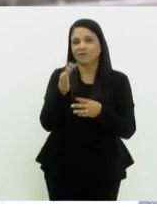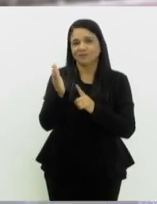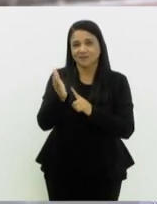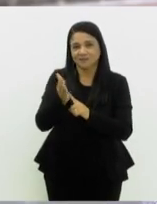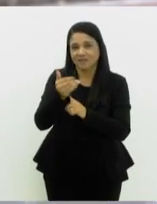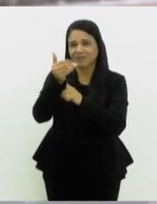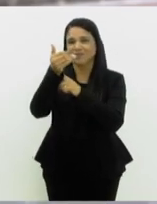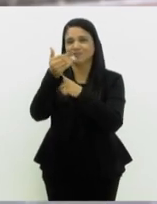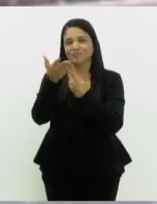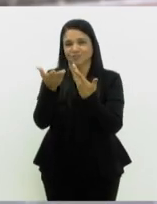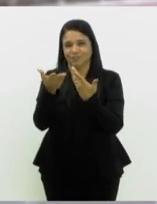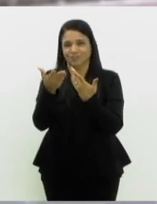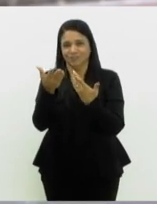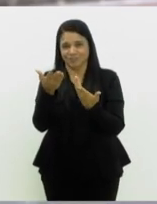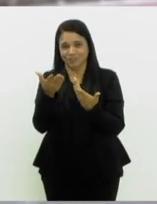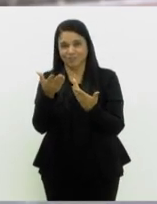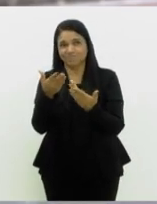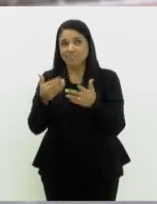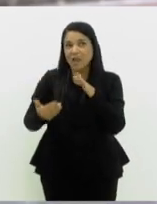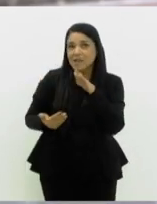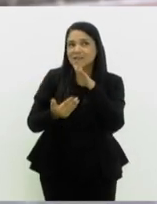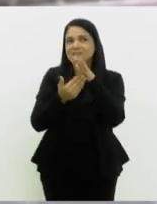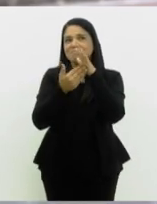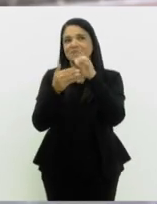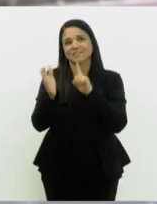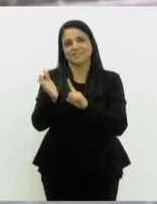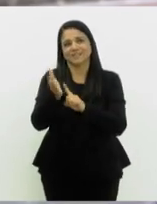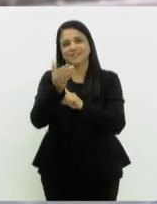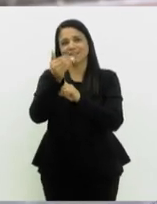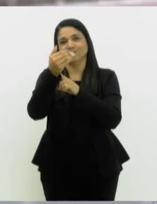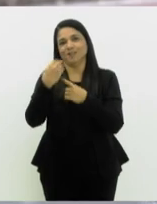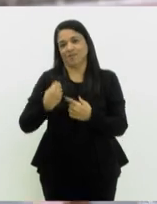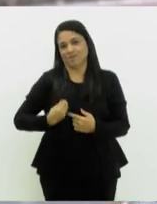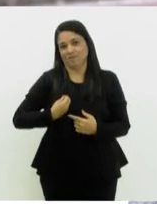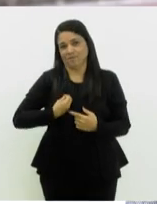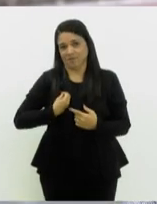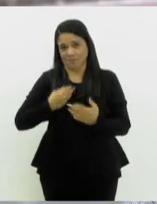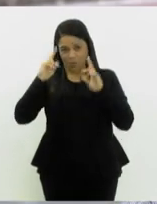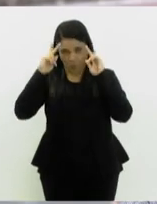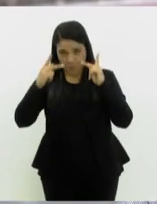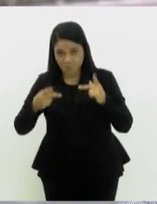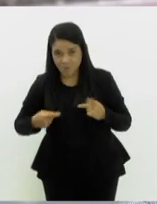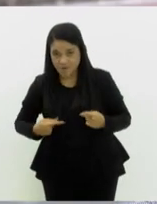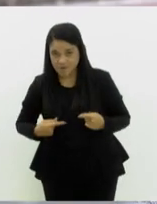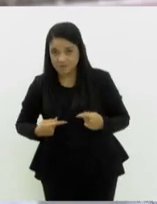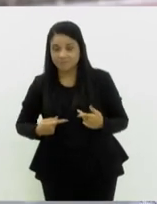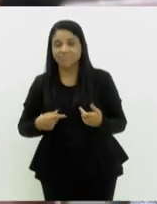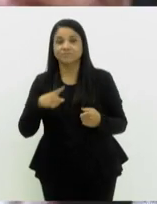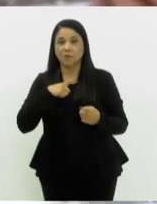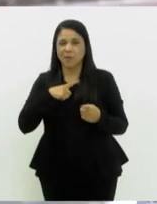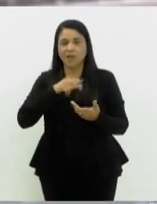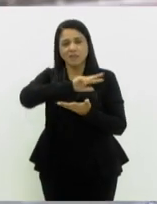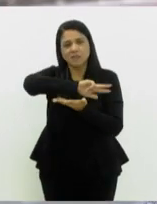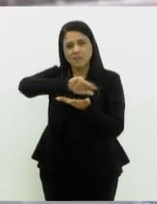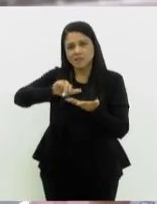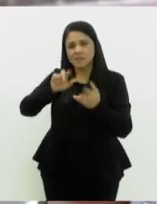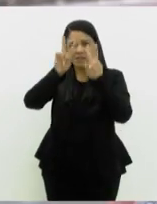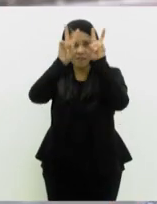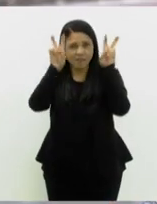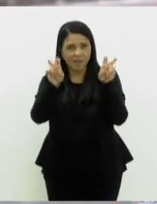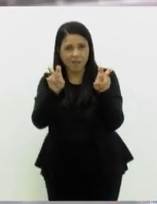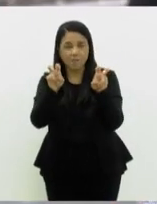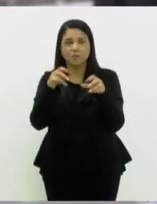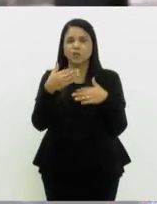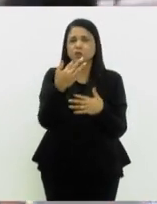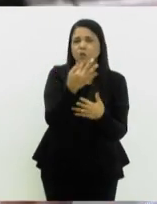limites que essa tecnologia impõe à questão da vida humana, e passando também por temas transversais, como o controle de dor,